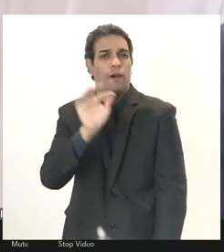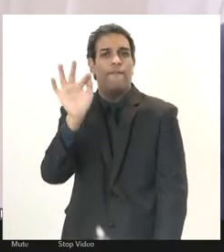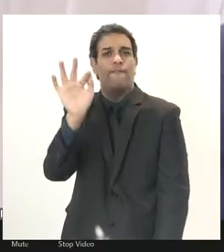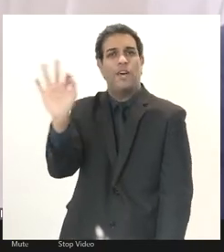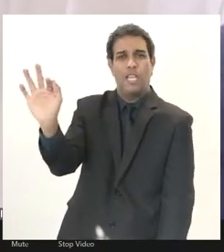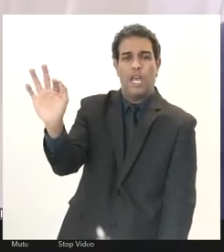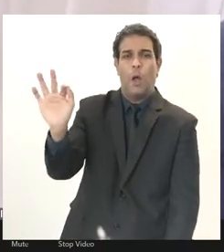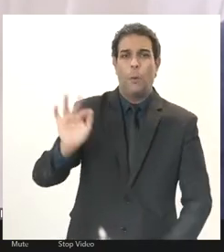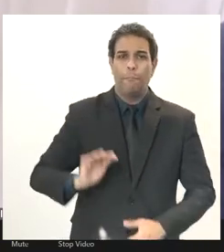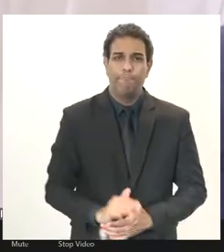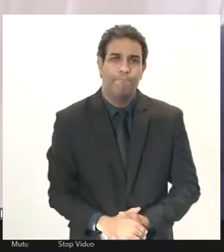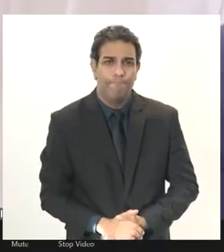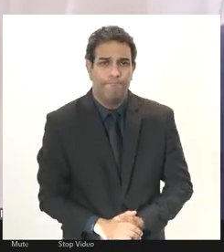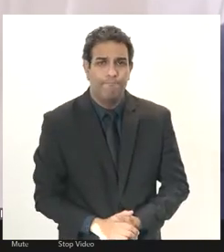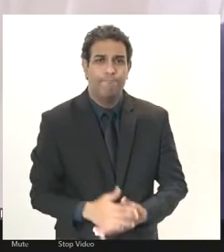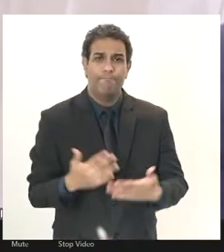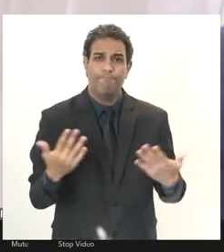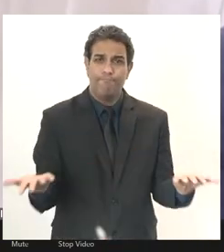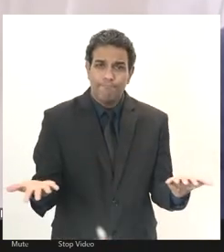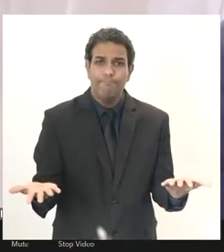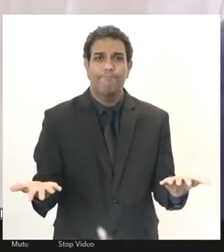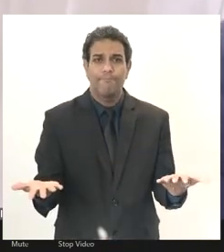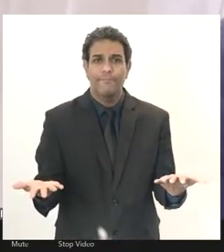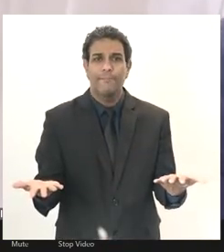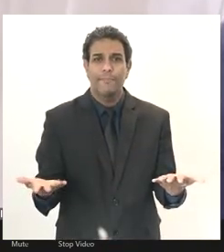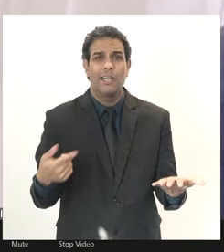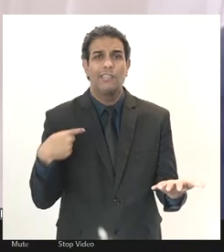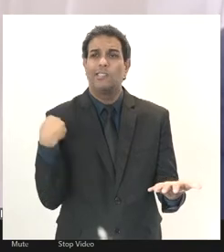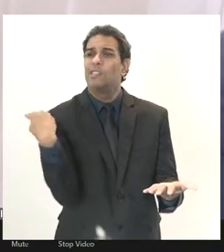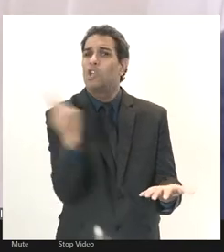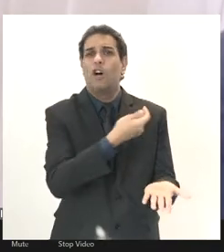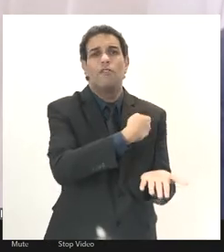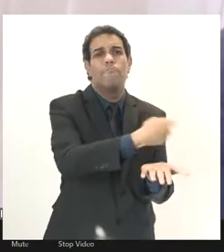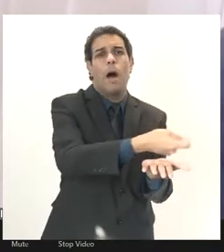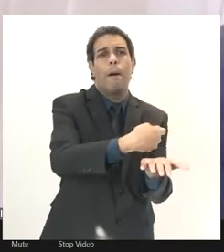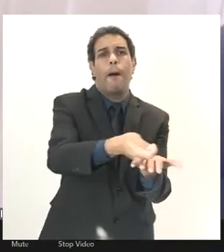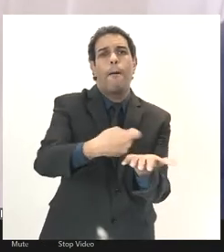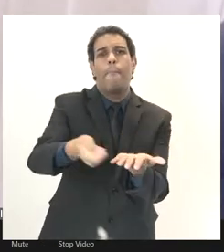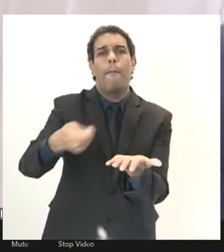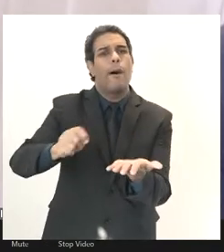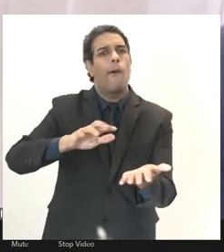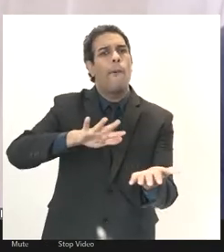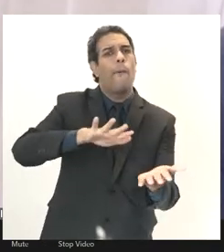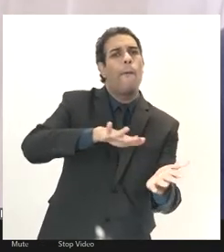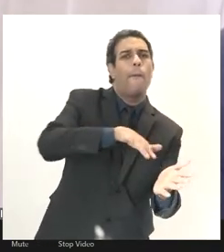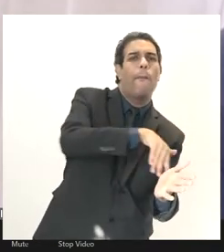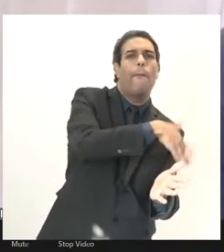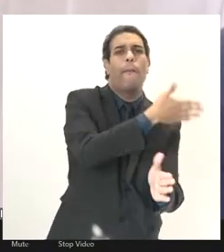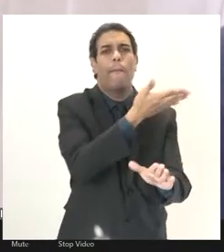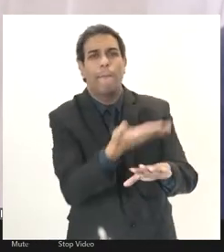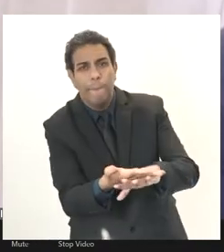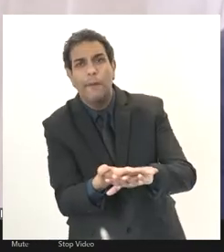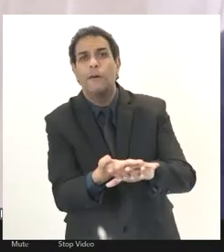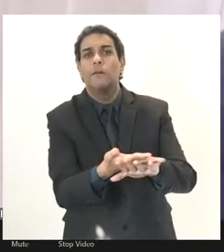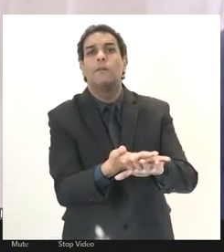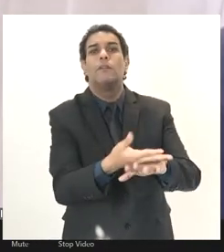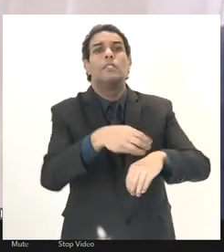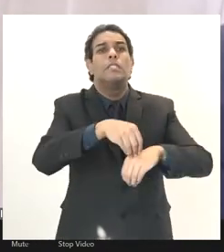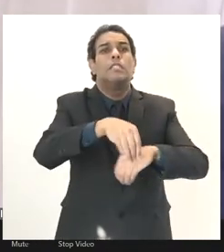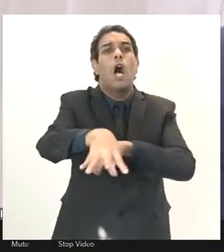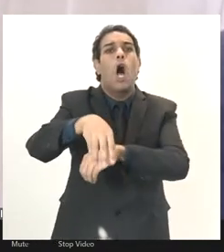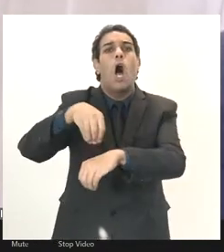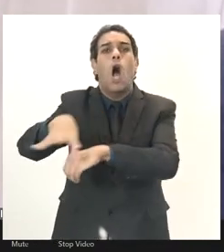a gente está panfetando a base hoje trazendo as informações dos